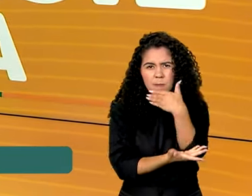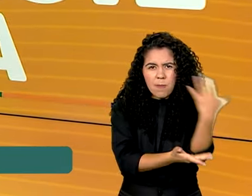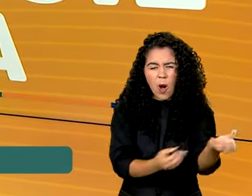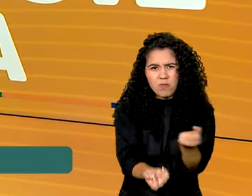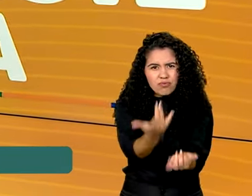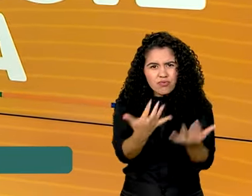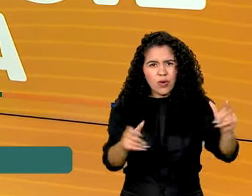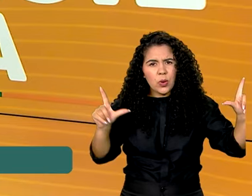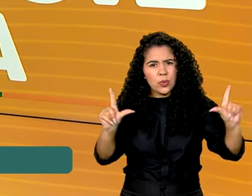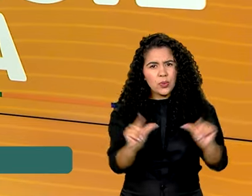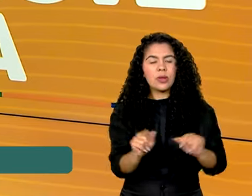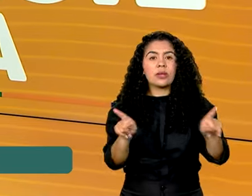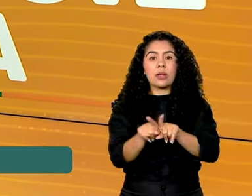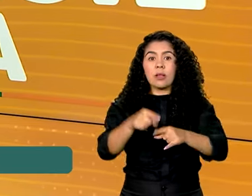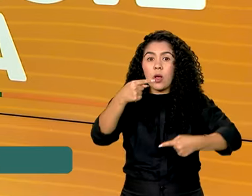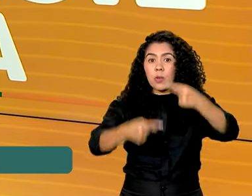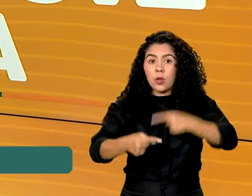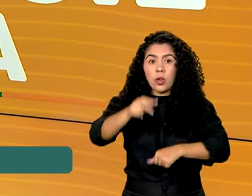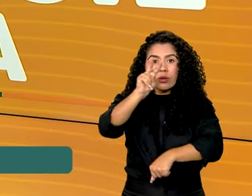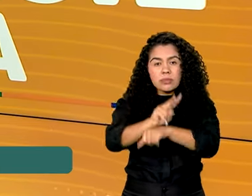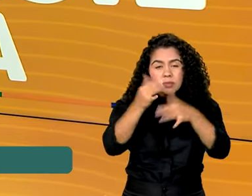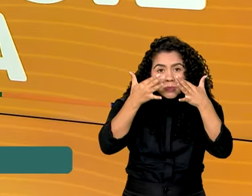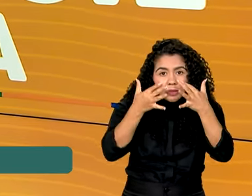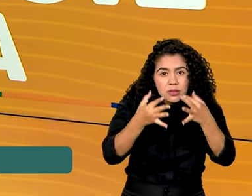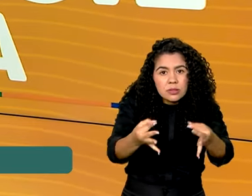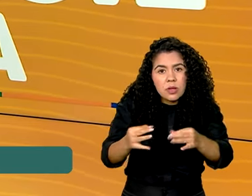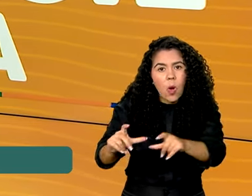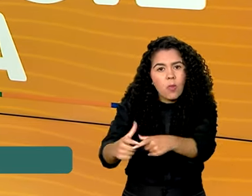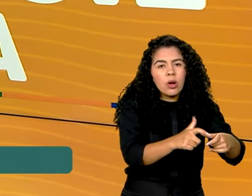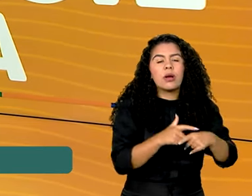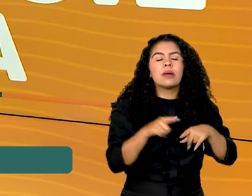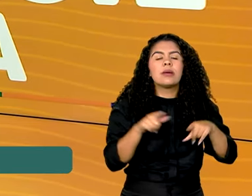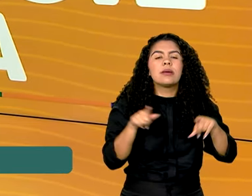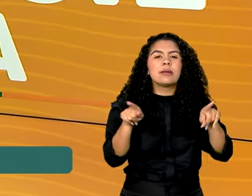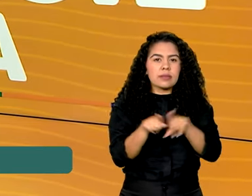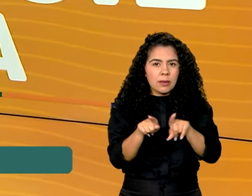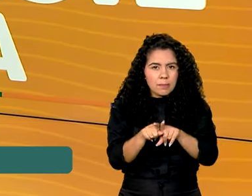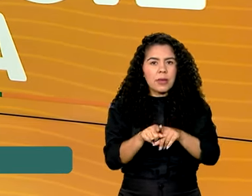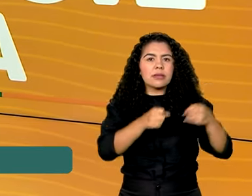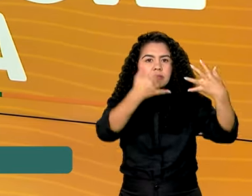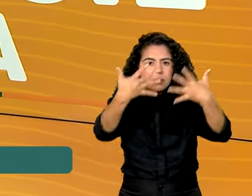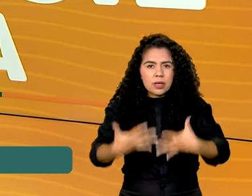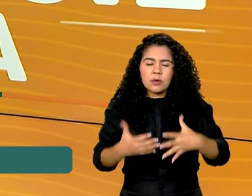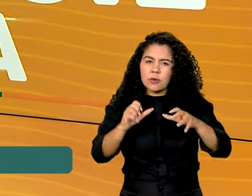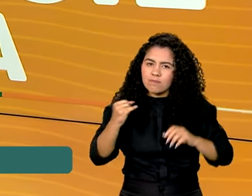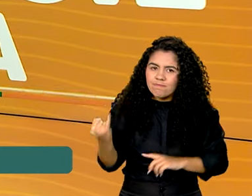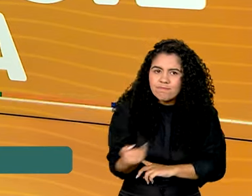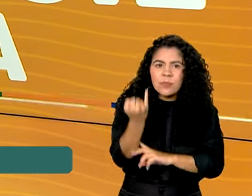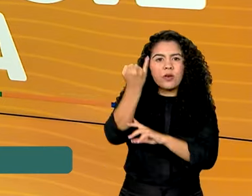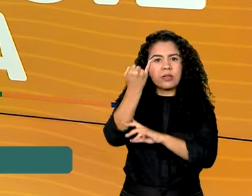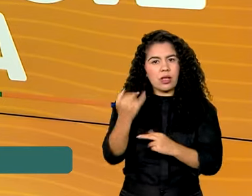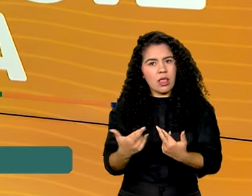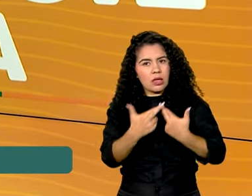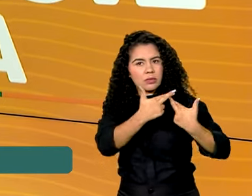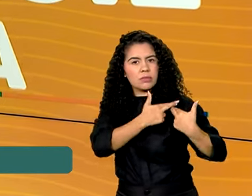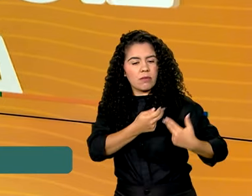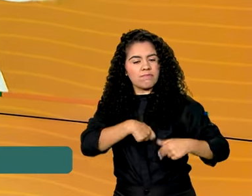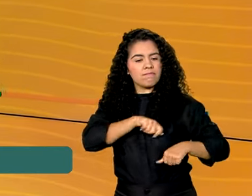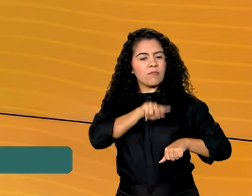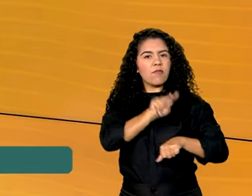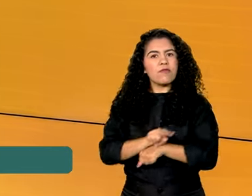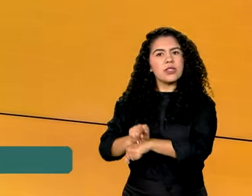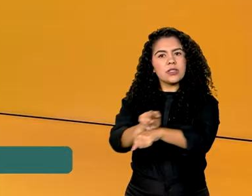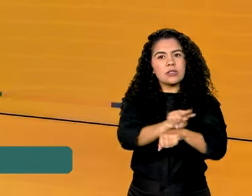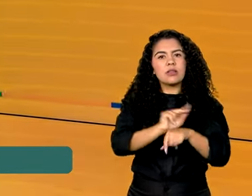e da política de proteção das minorias. O presidente voltou à importância da responsabilidade fiscal e